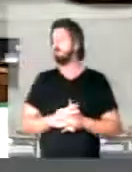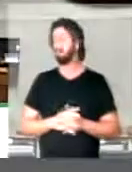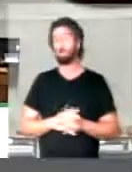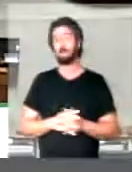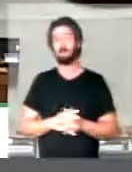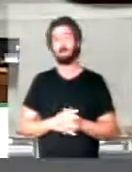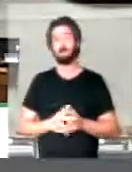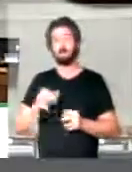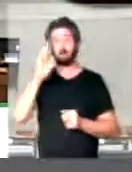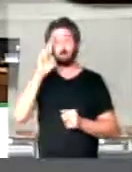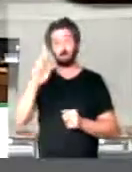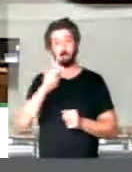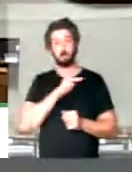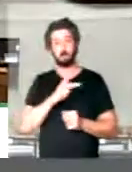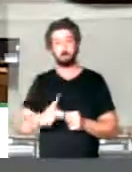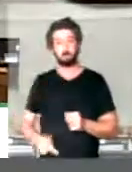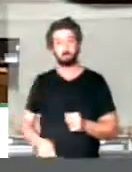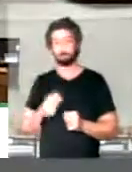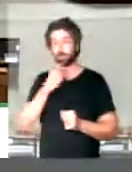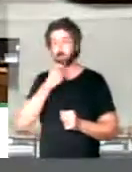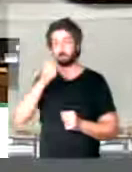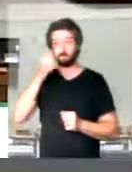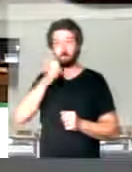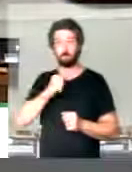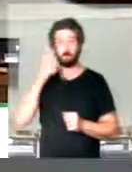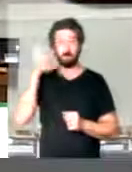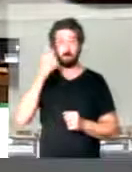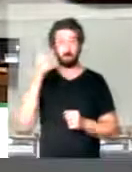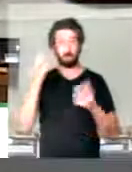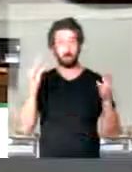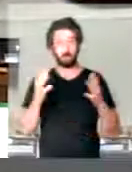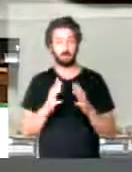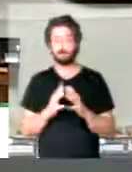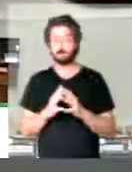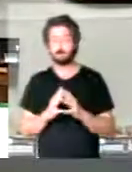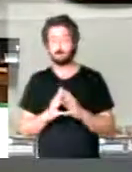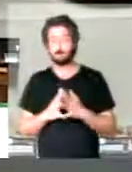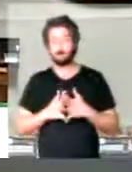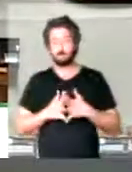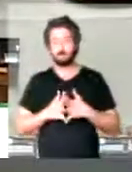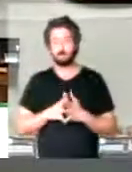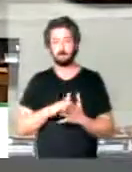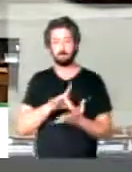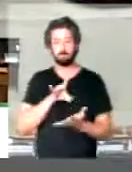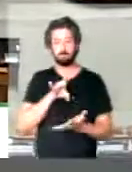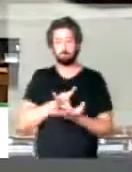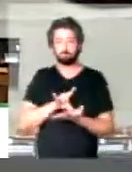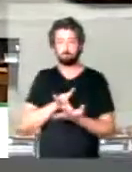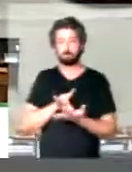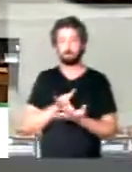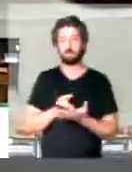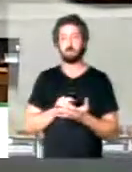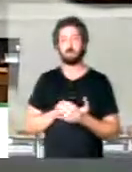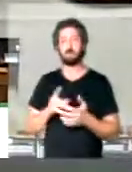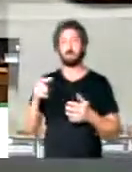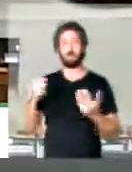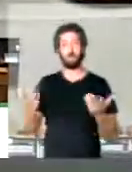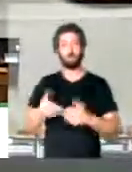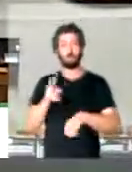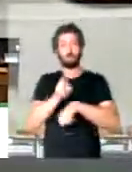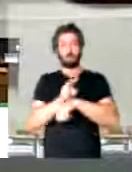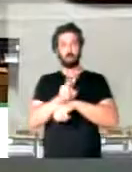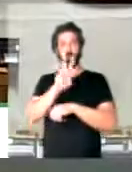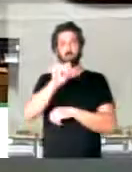Senhor Presidente, senhoras e senhores parlamentares, na verdade, essa vigília aqui,